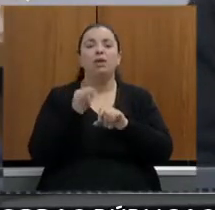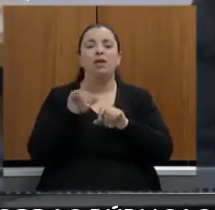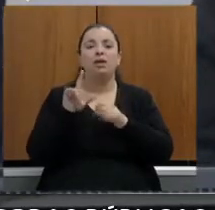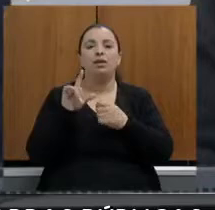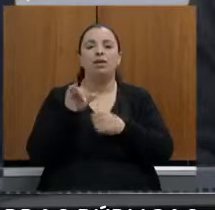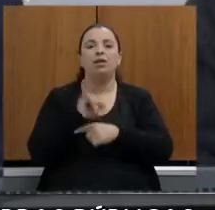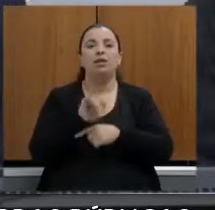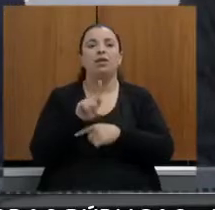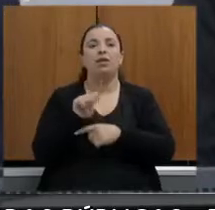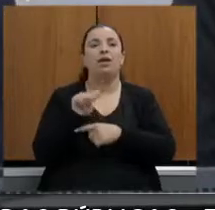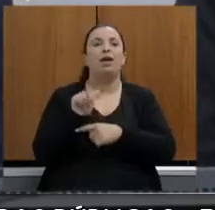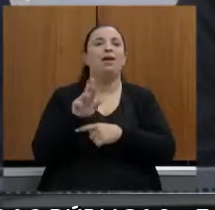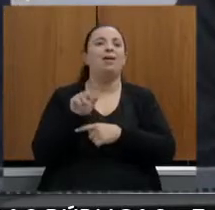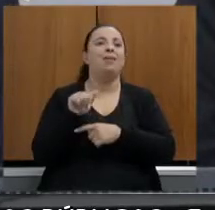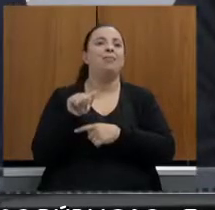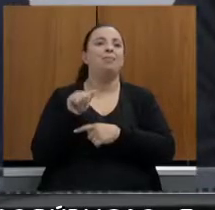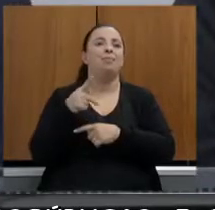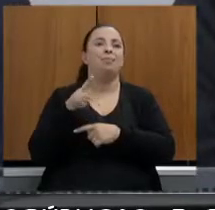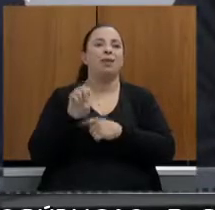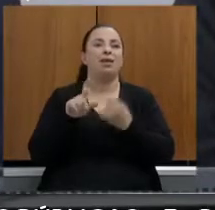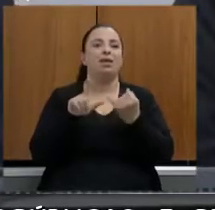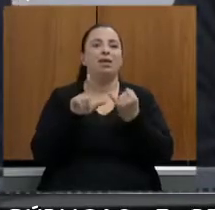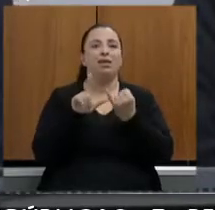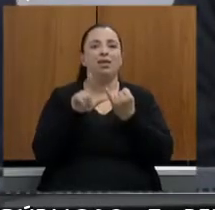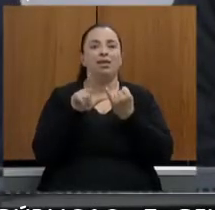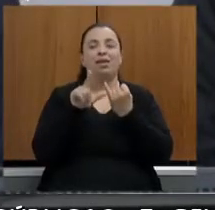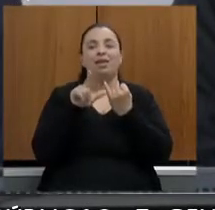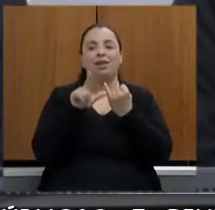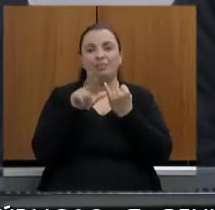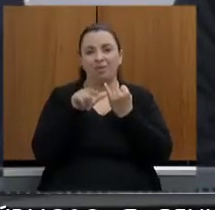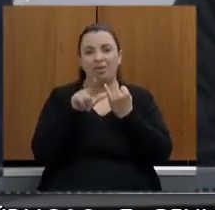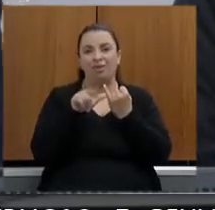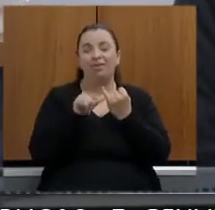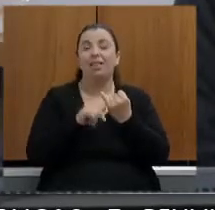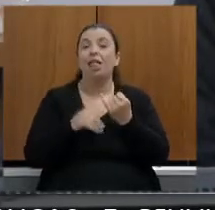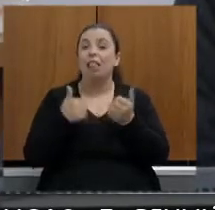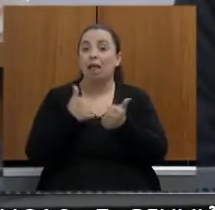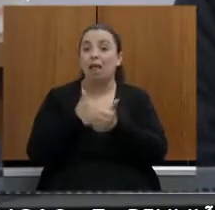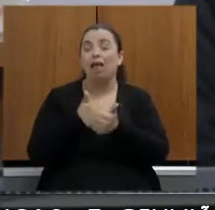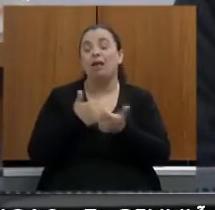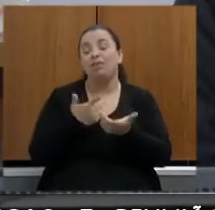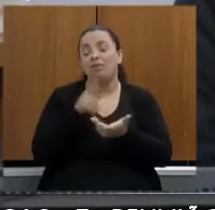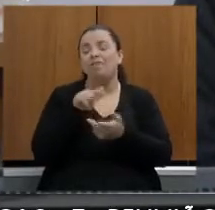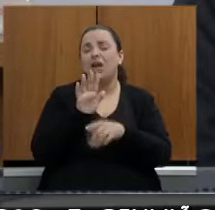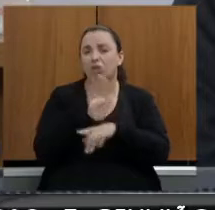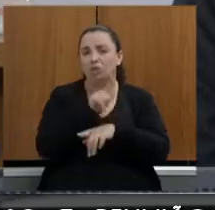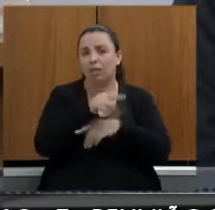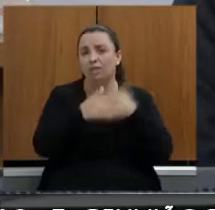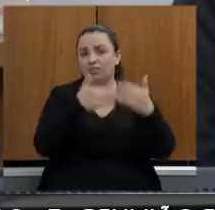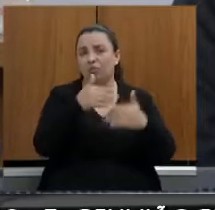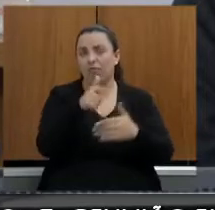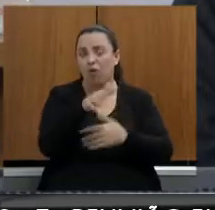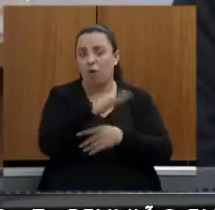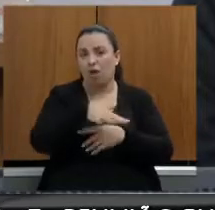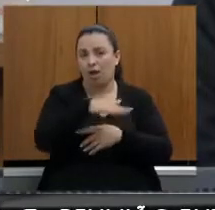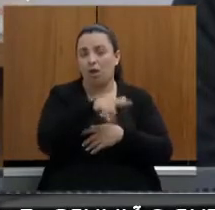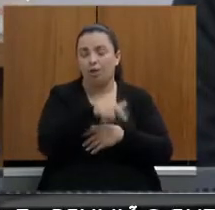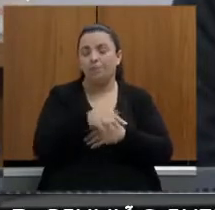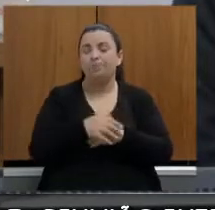linha da MRS mas isso não está tão próximo a Ibirité mas é uma coisa que vai ajudar a desenvolver mas de qualquer forma